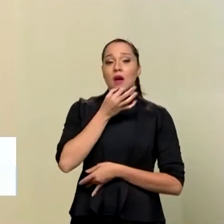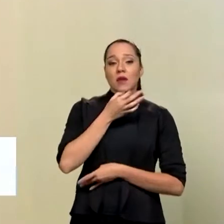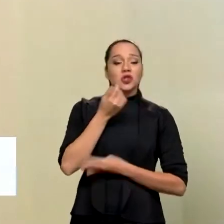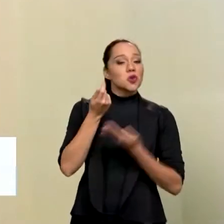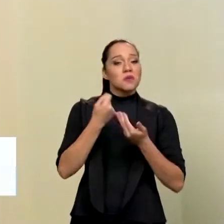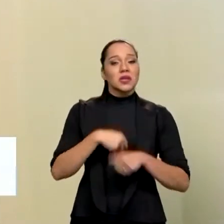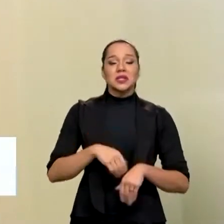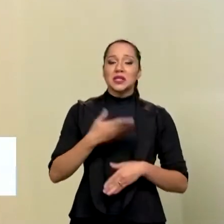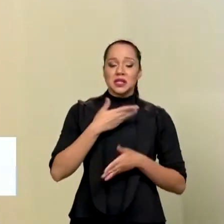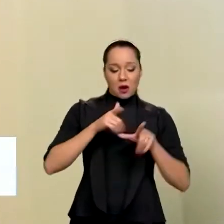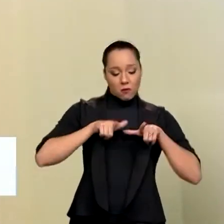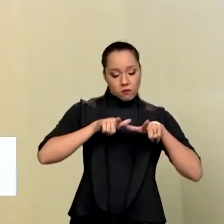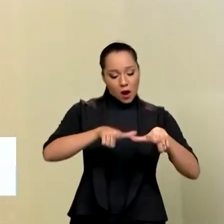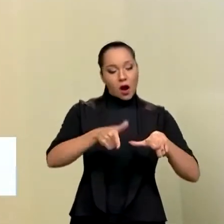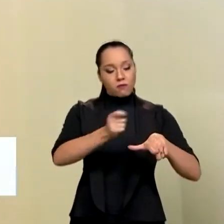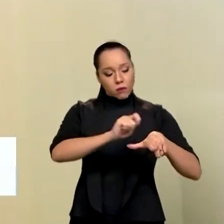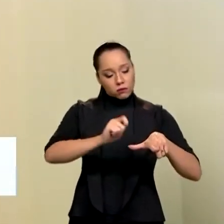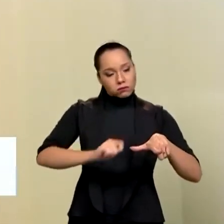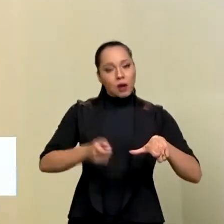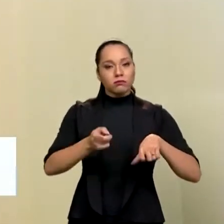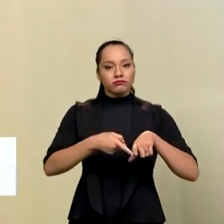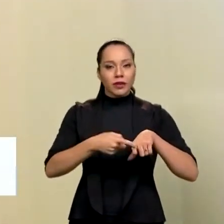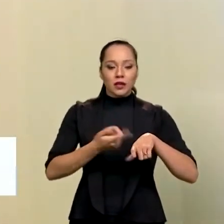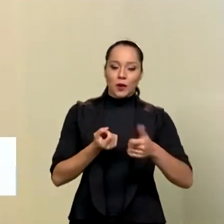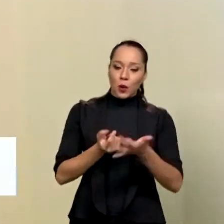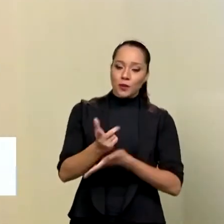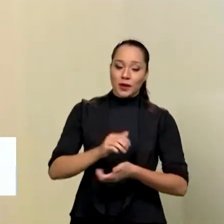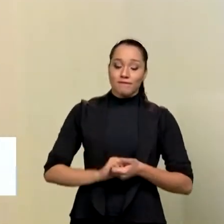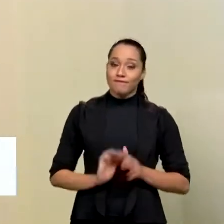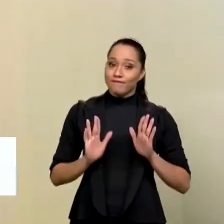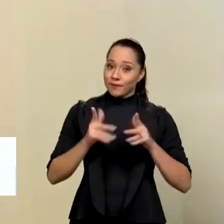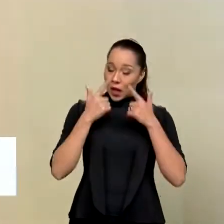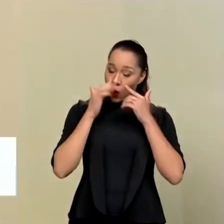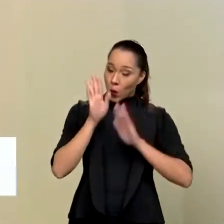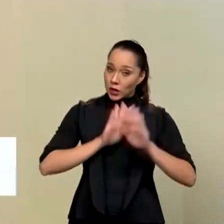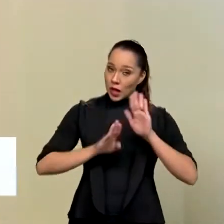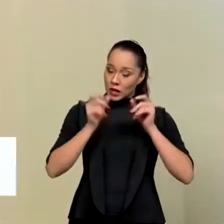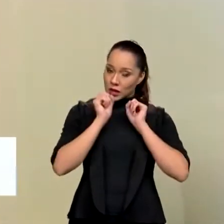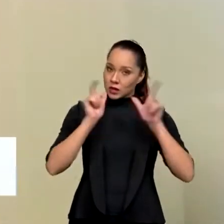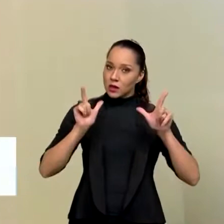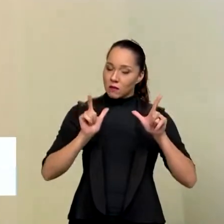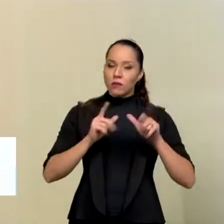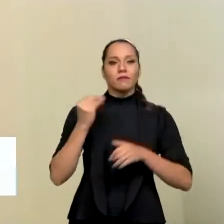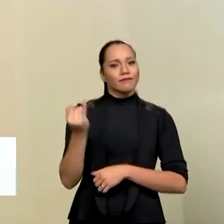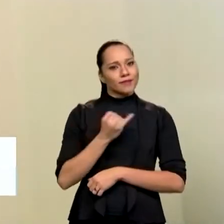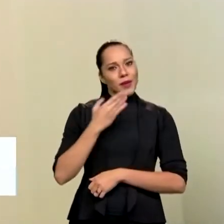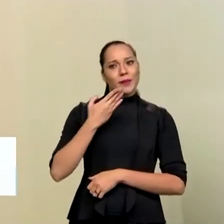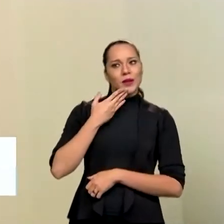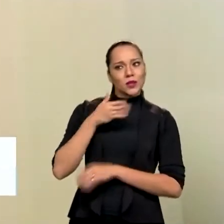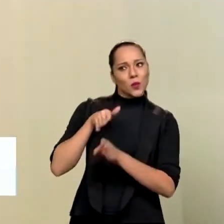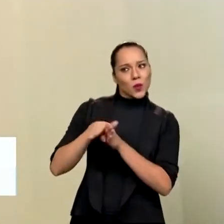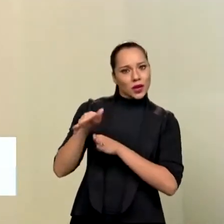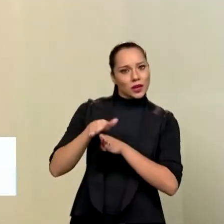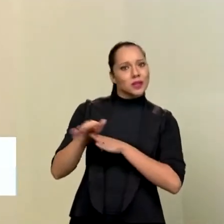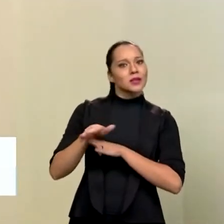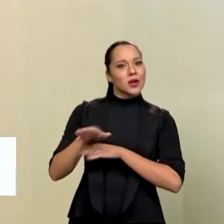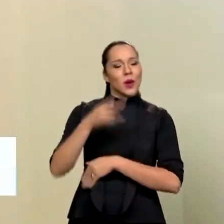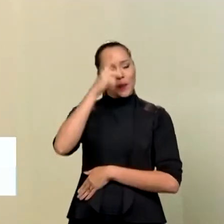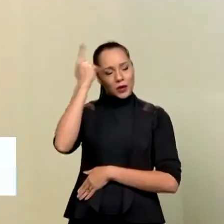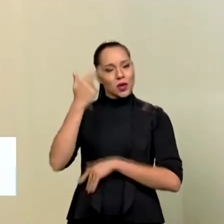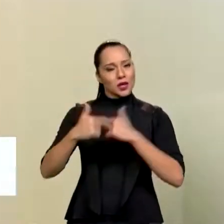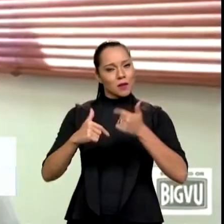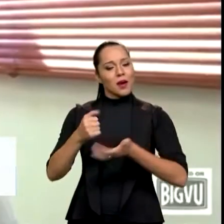não precisa de receita para ser adquirido. Mas atenção, não custa nada pedir uma orientação ao